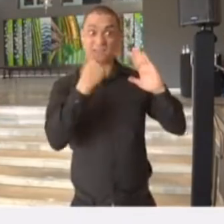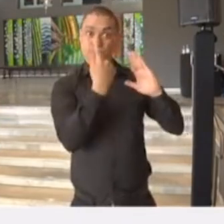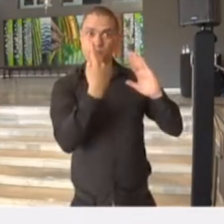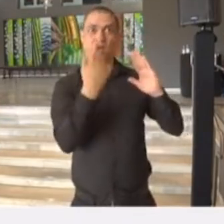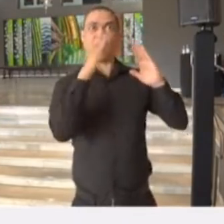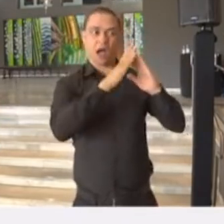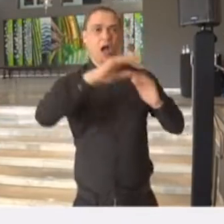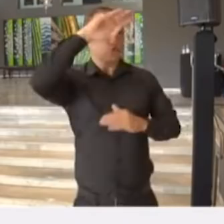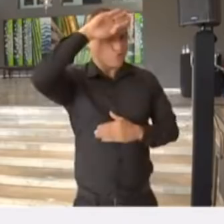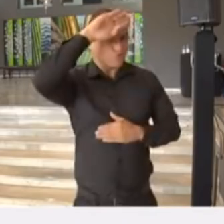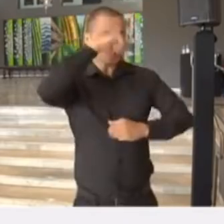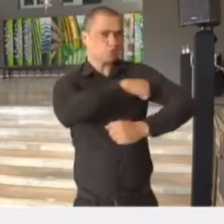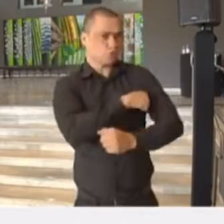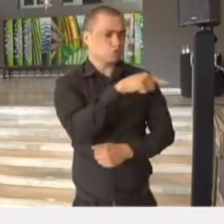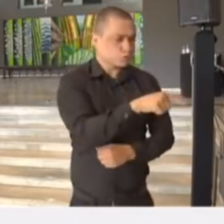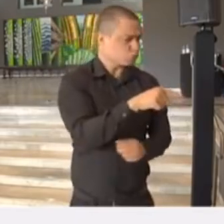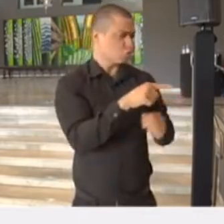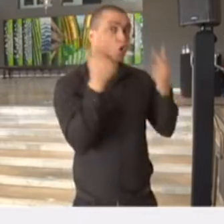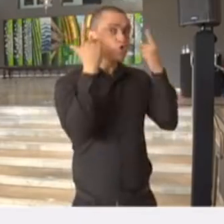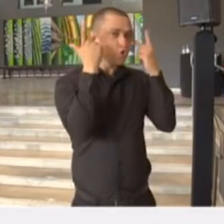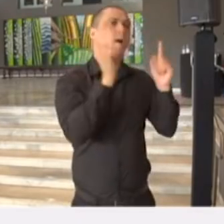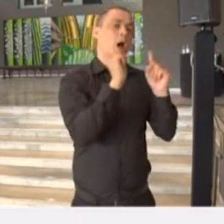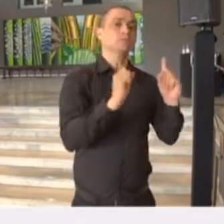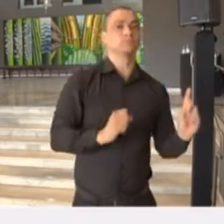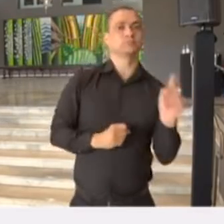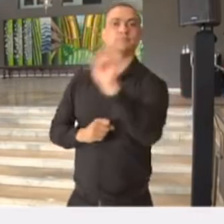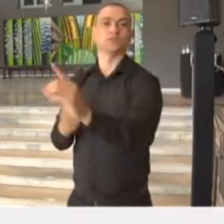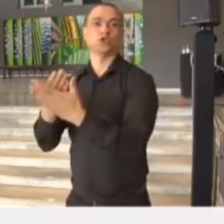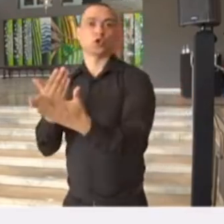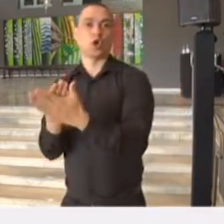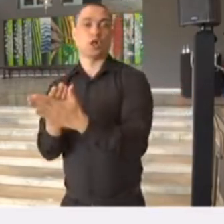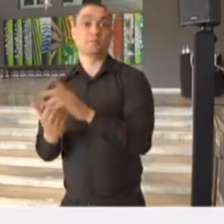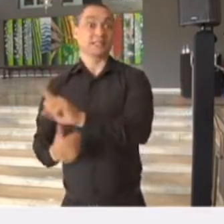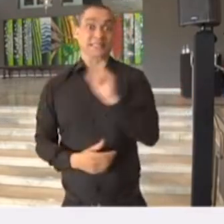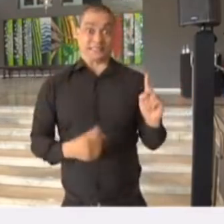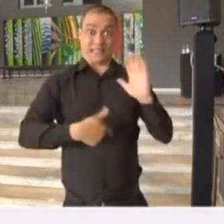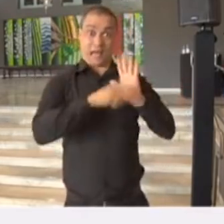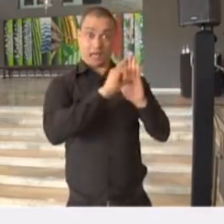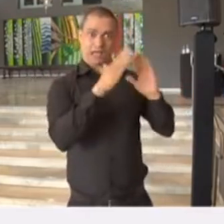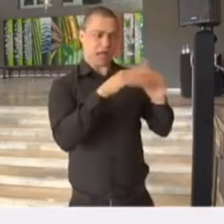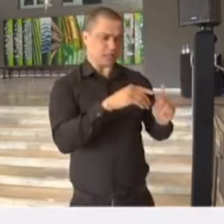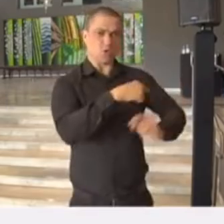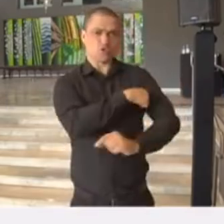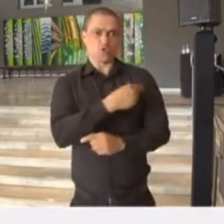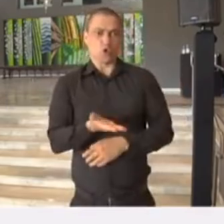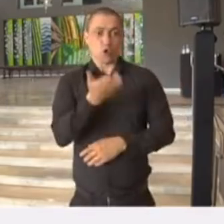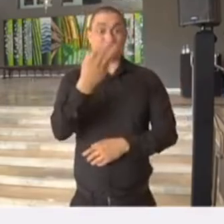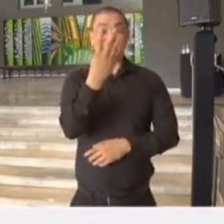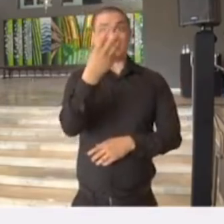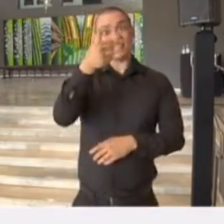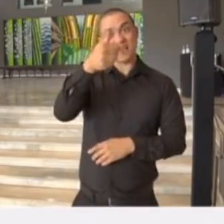aferir a temperatura do seu filho, e caso a temperatura já esteja acima de 37,5,